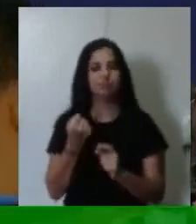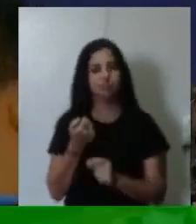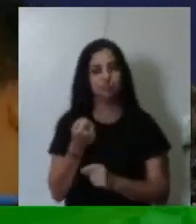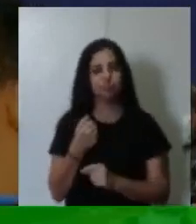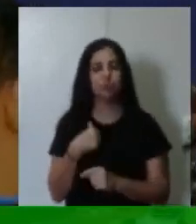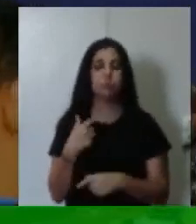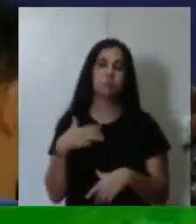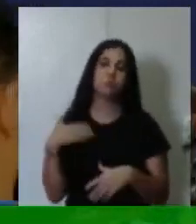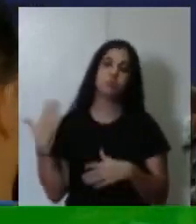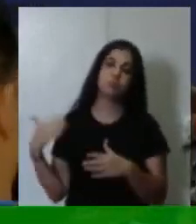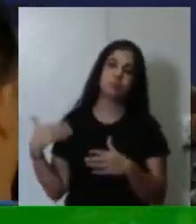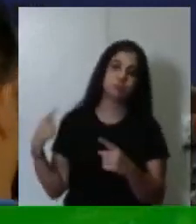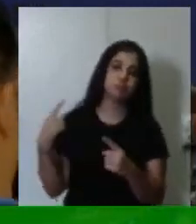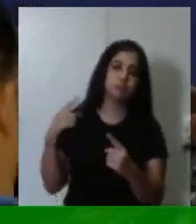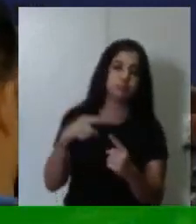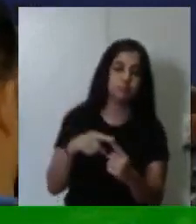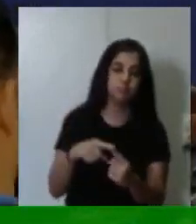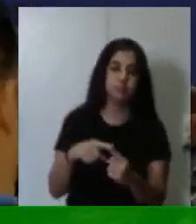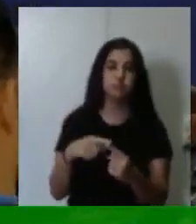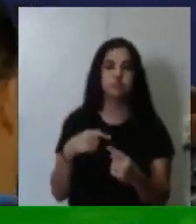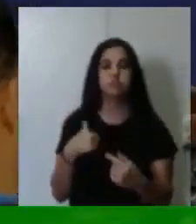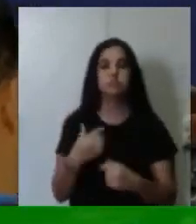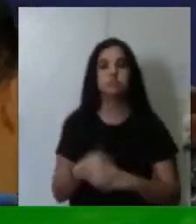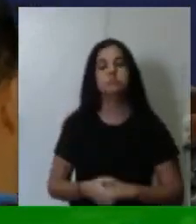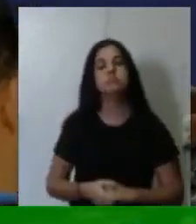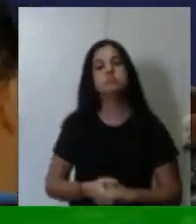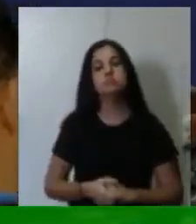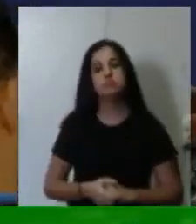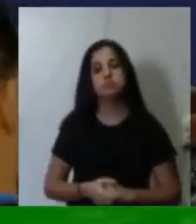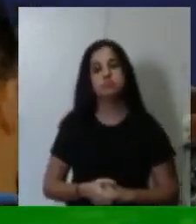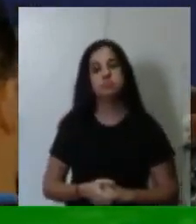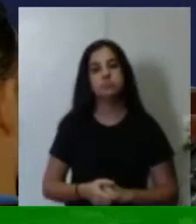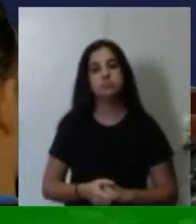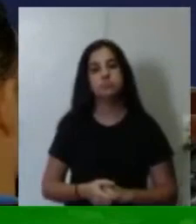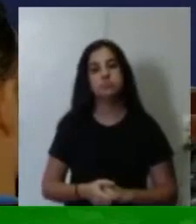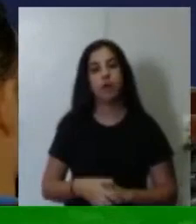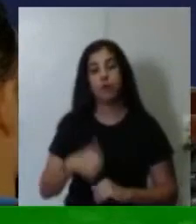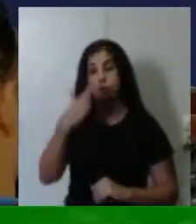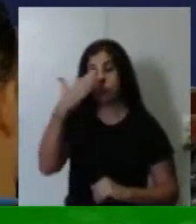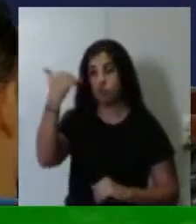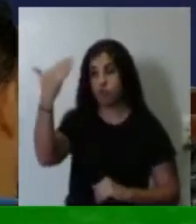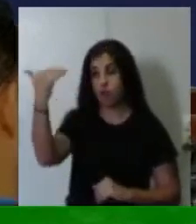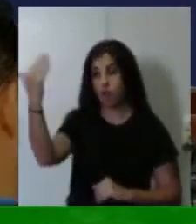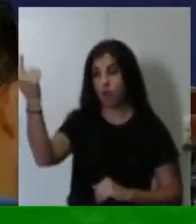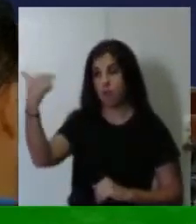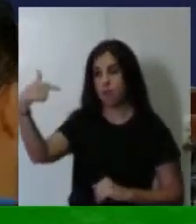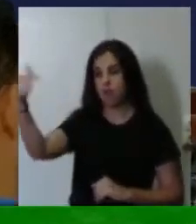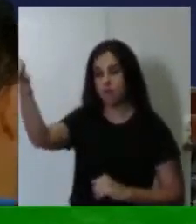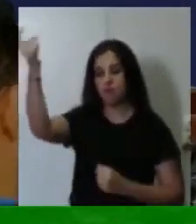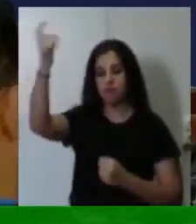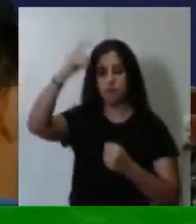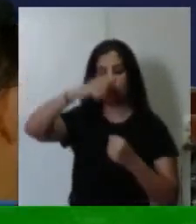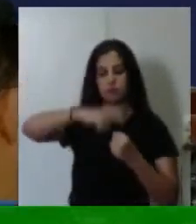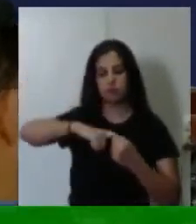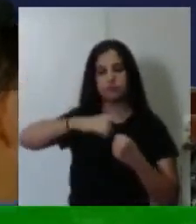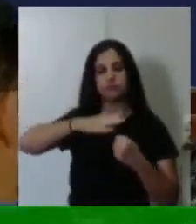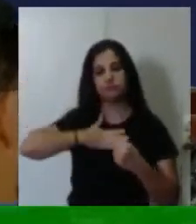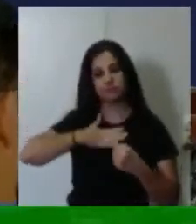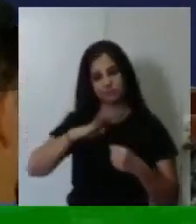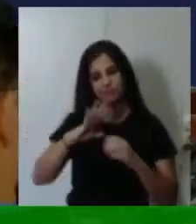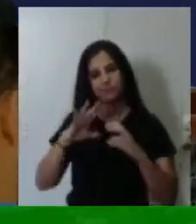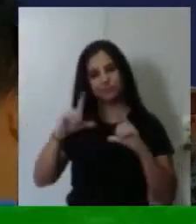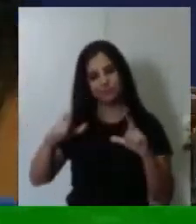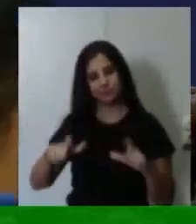destino que eu pegasse a fama, voltasse para a minha terra, trazer a cidadania,